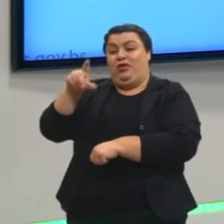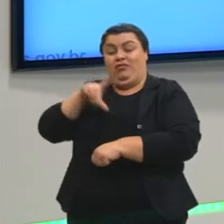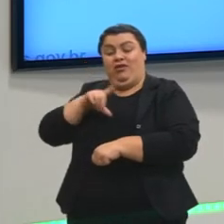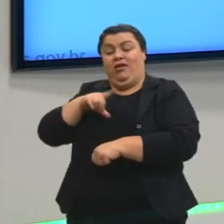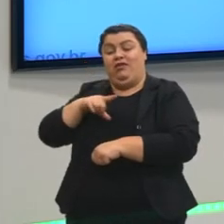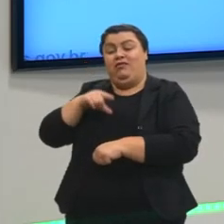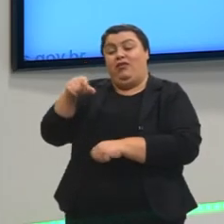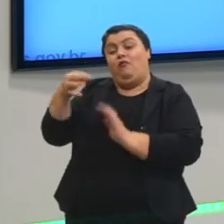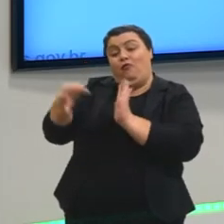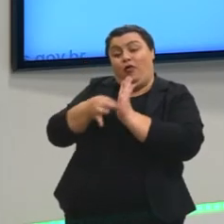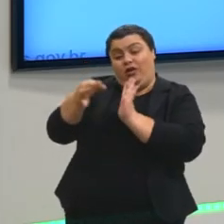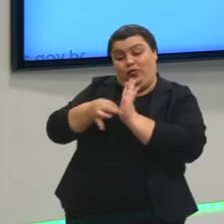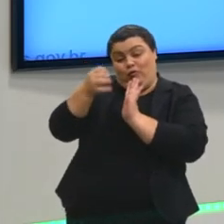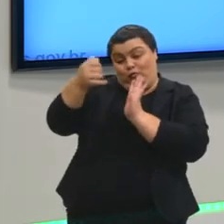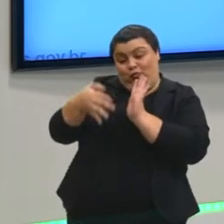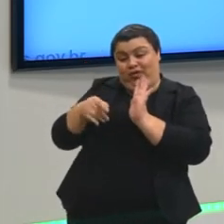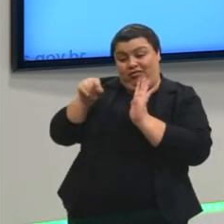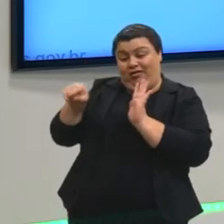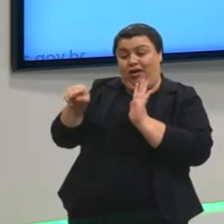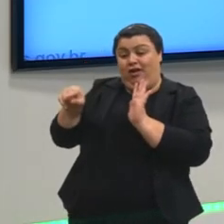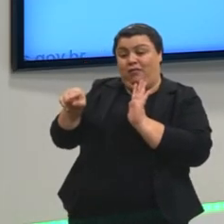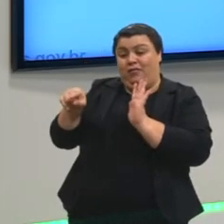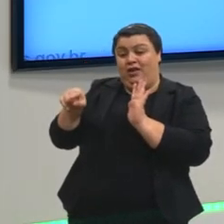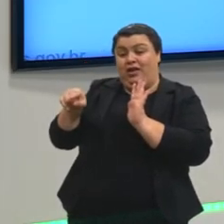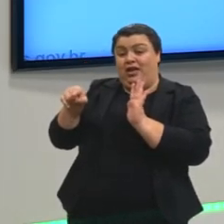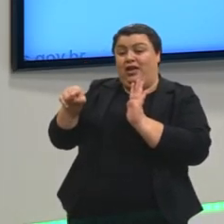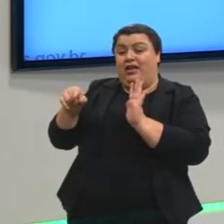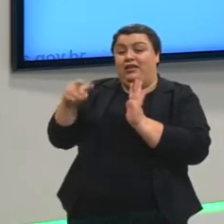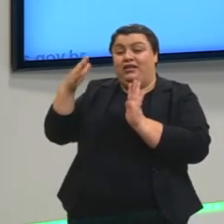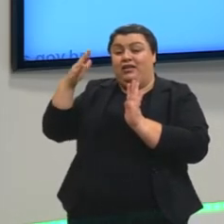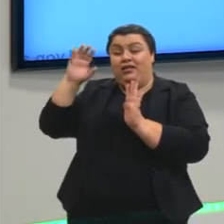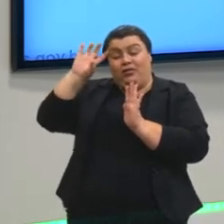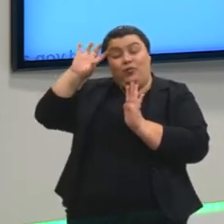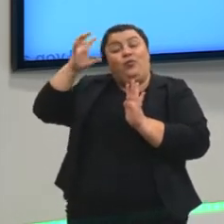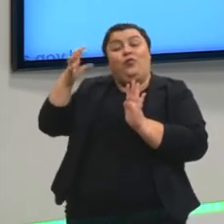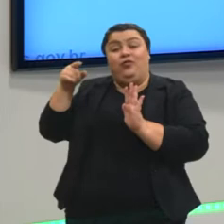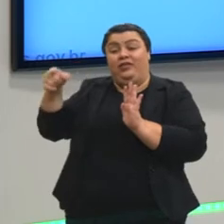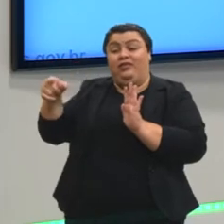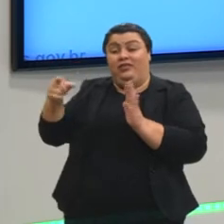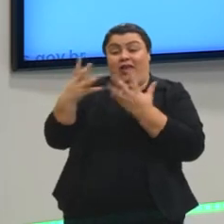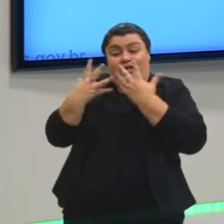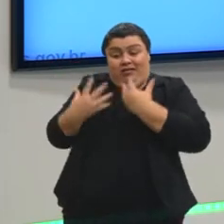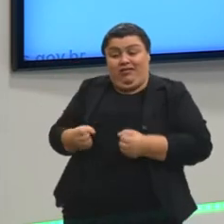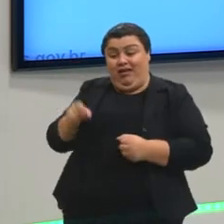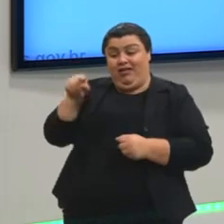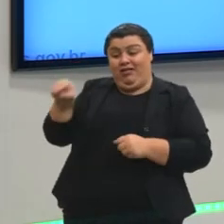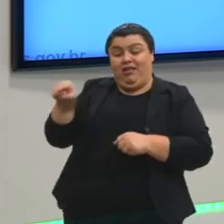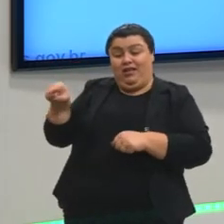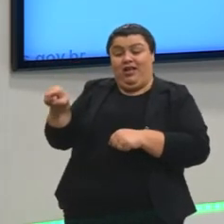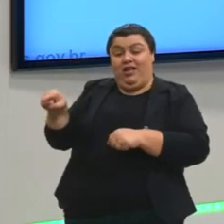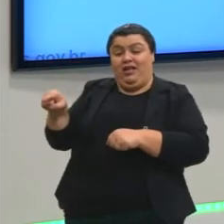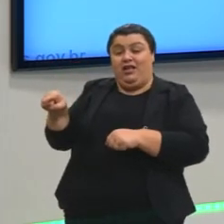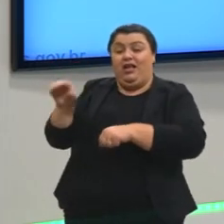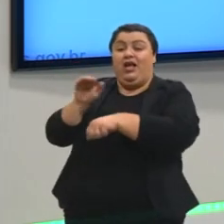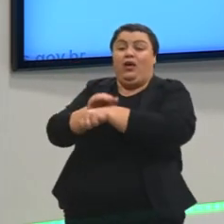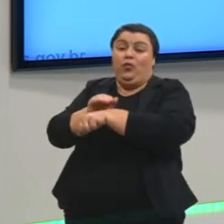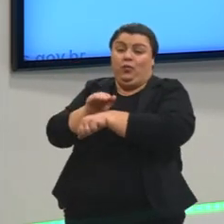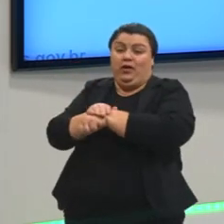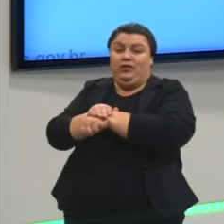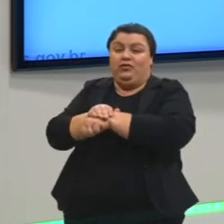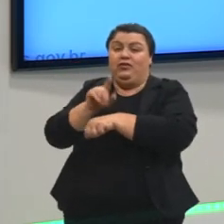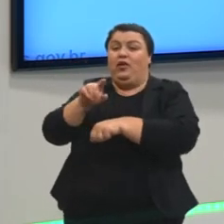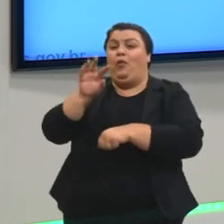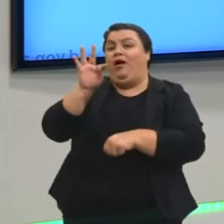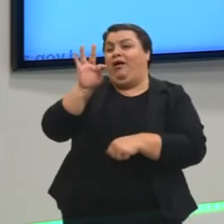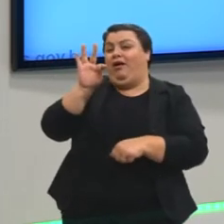E eu vou argumentar para tentar convencer os jurados de que eu estou correto. Então, a tese é isso, tá? É uma afirmação